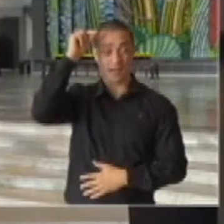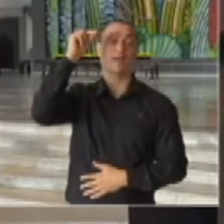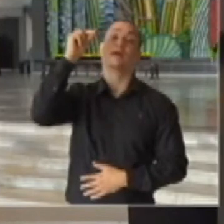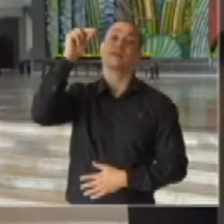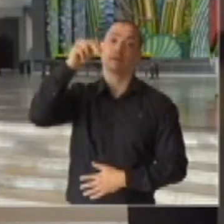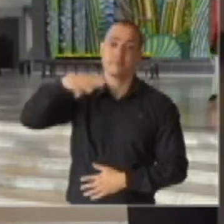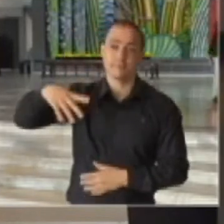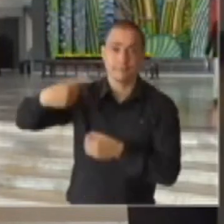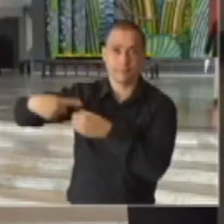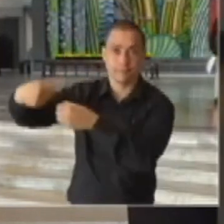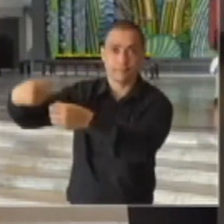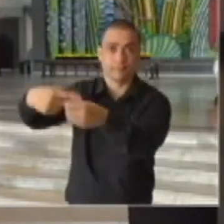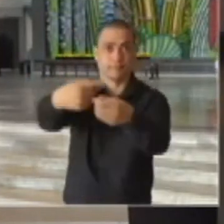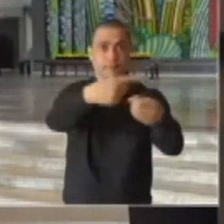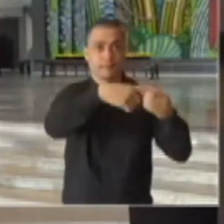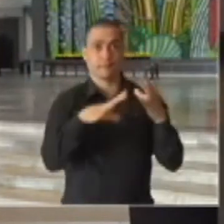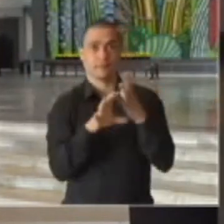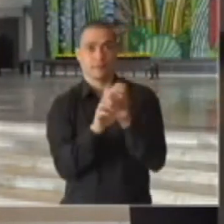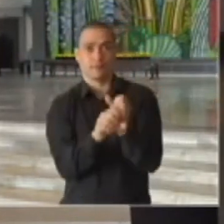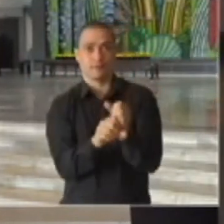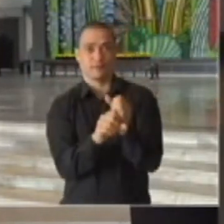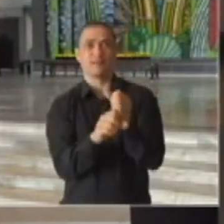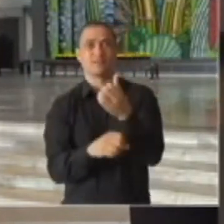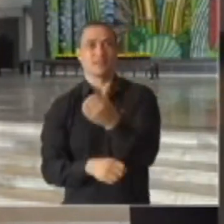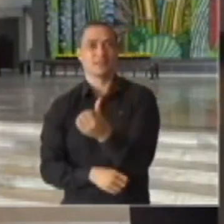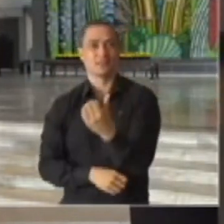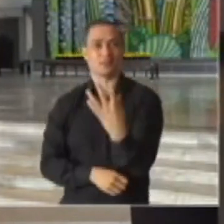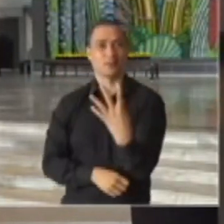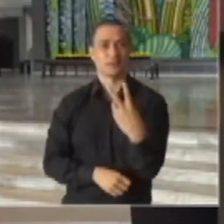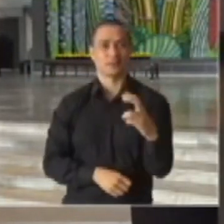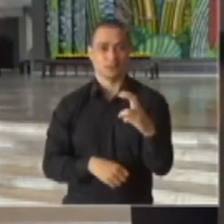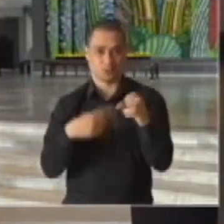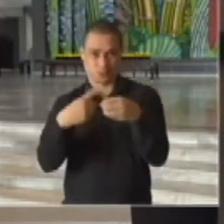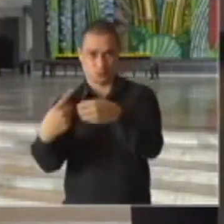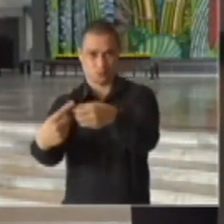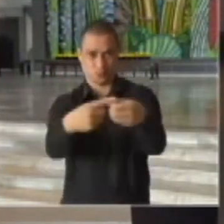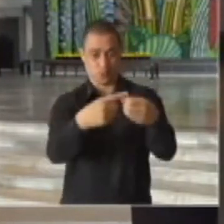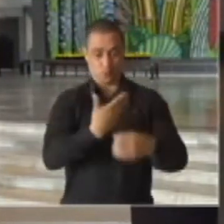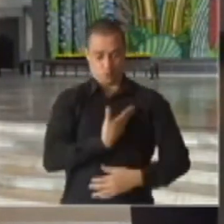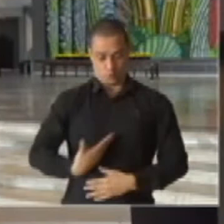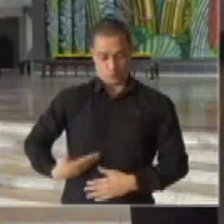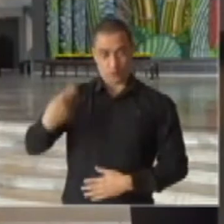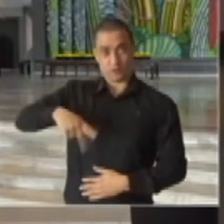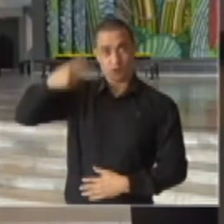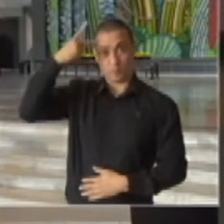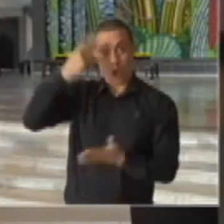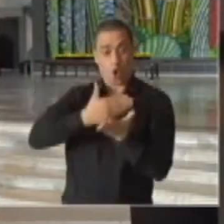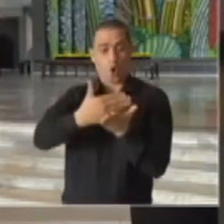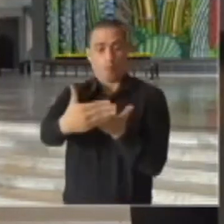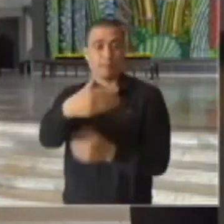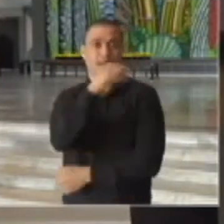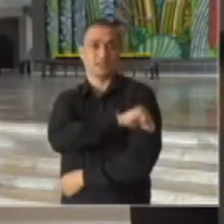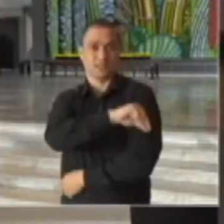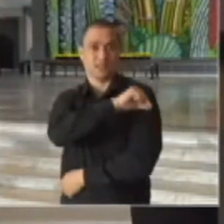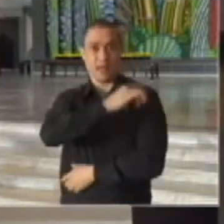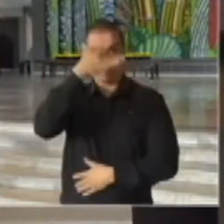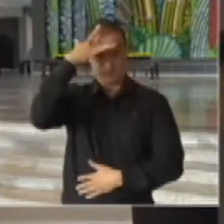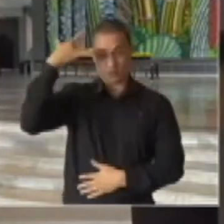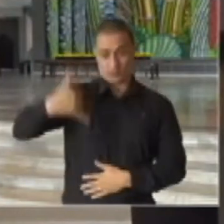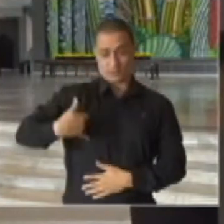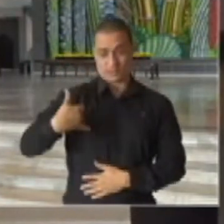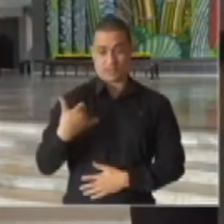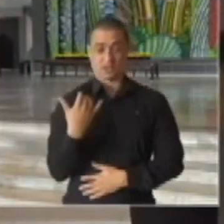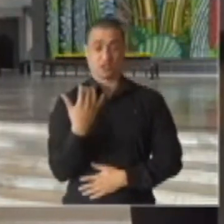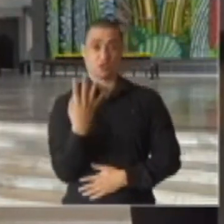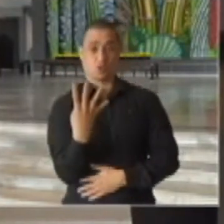e espaços culturais, como cinemas, teatros e museus. Para evitar aglomerações, a capacidade máxima de ocupação